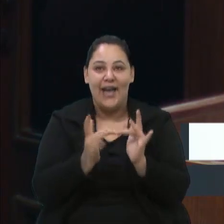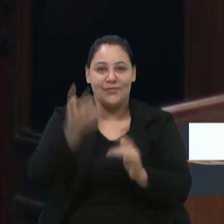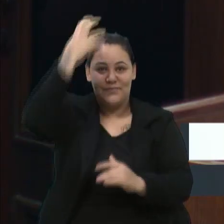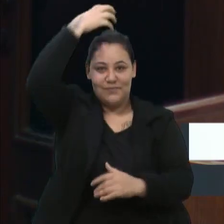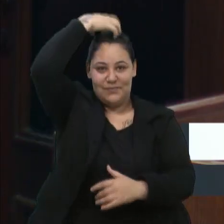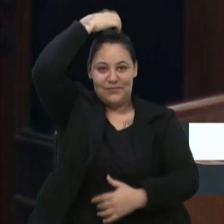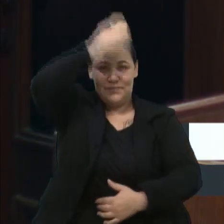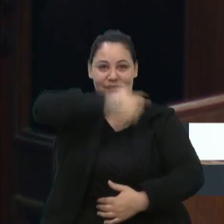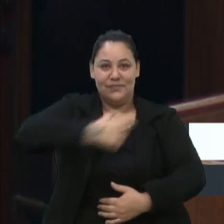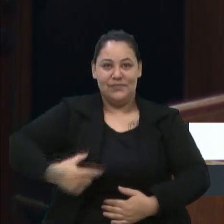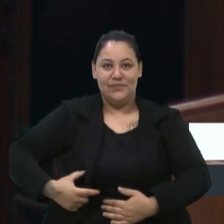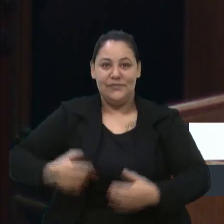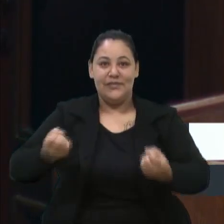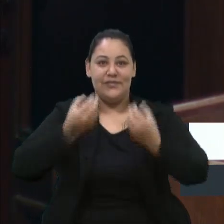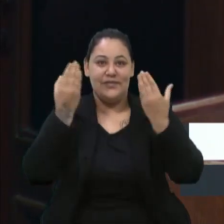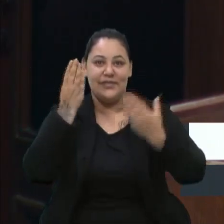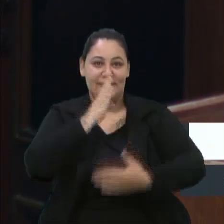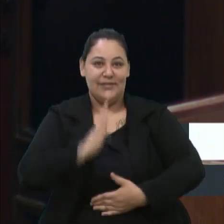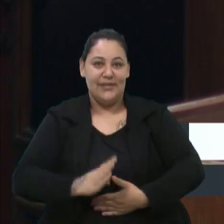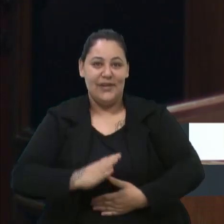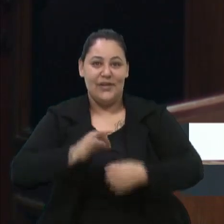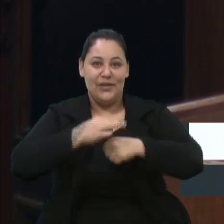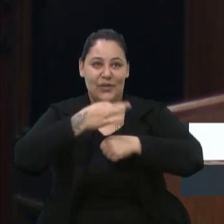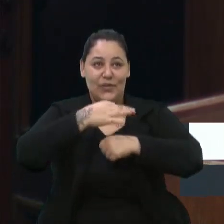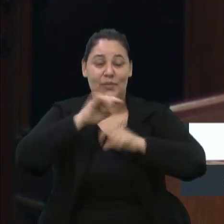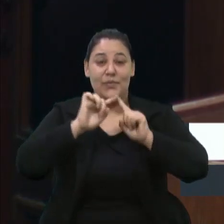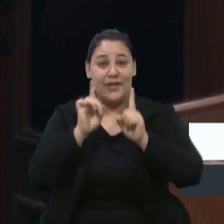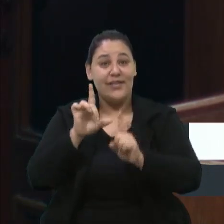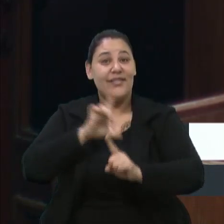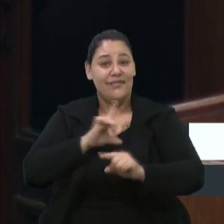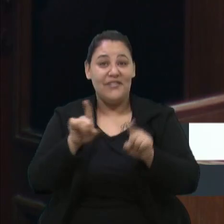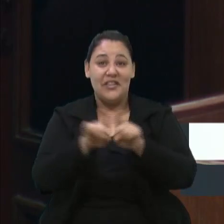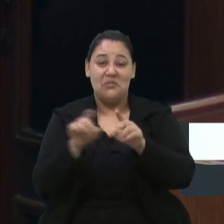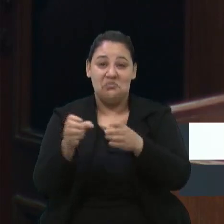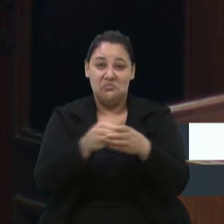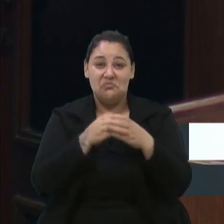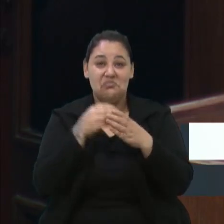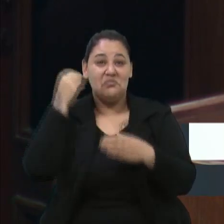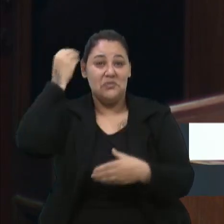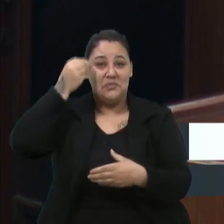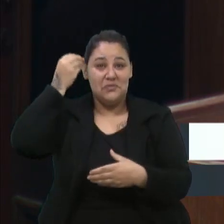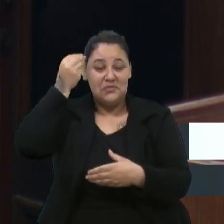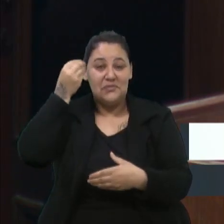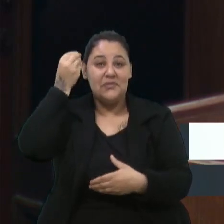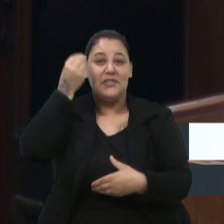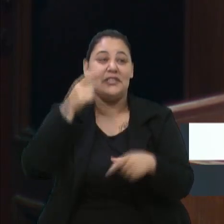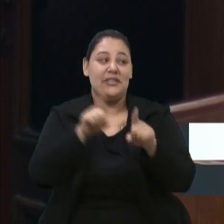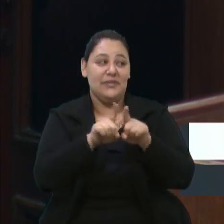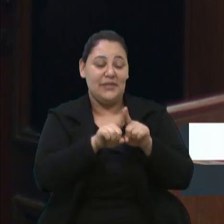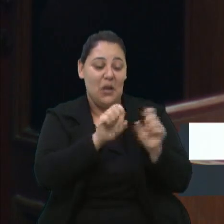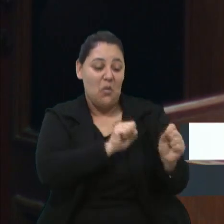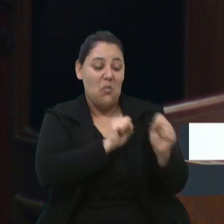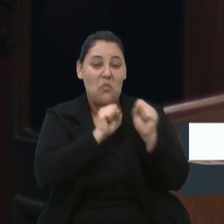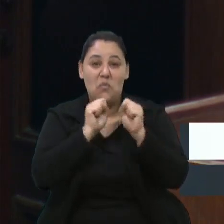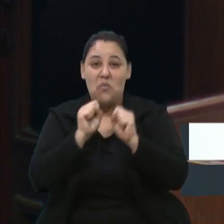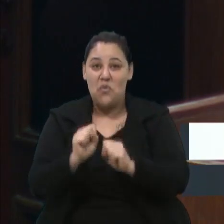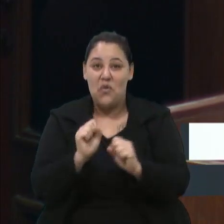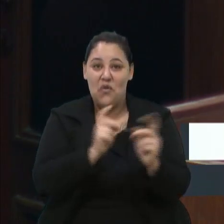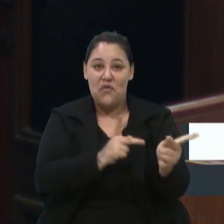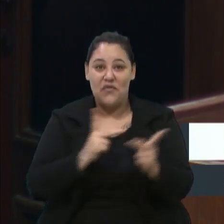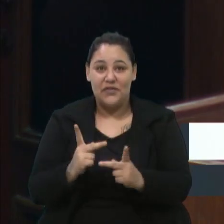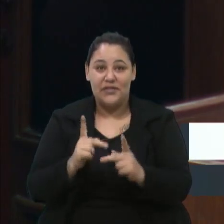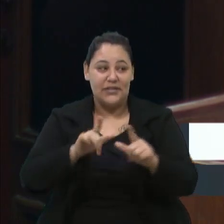Nacional da Uva, mas ele também vai ter esse turismo de experiência, onde ele vai poder ir para esses